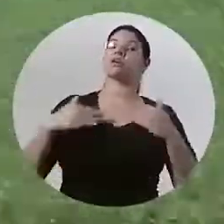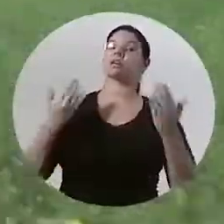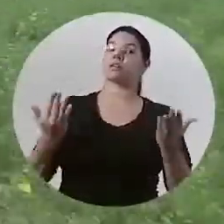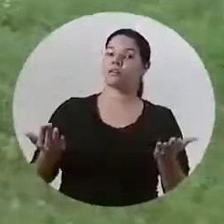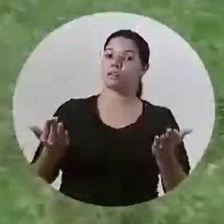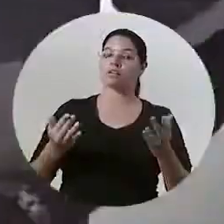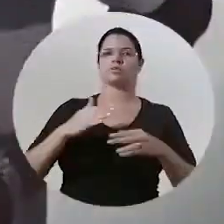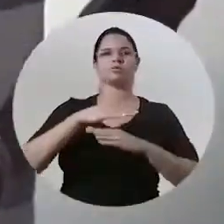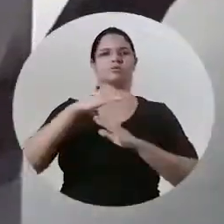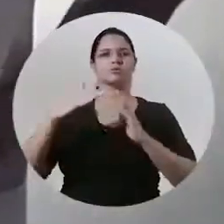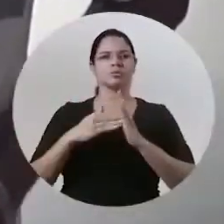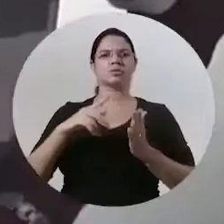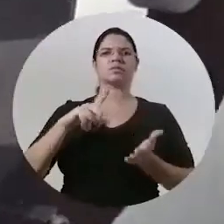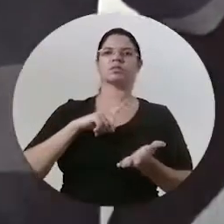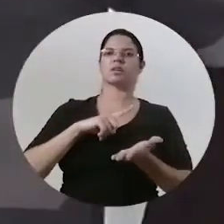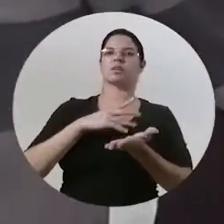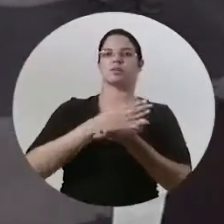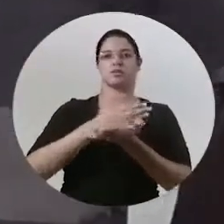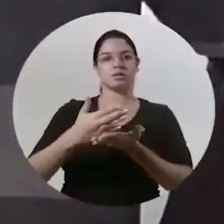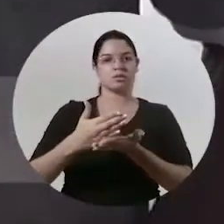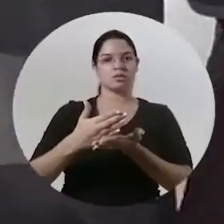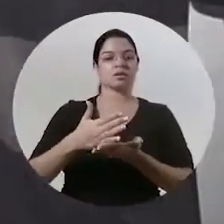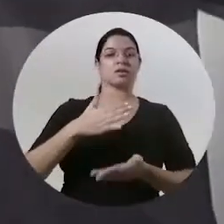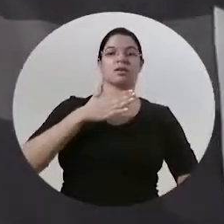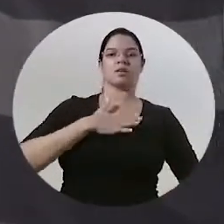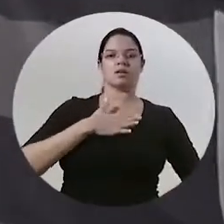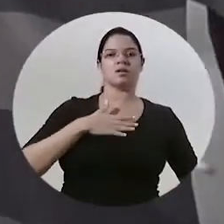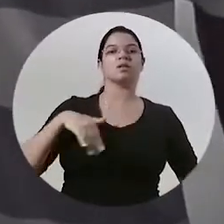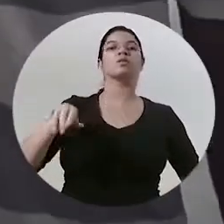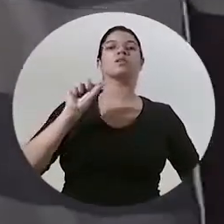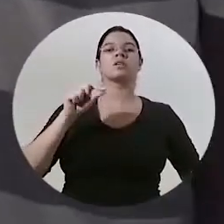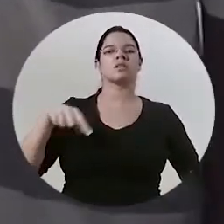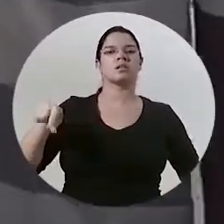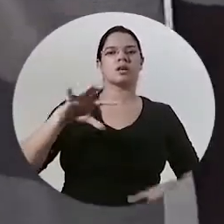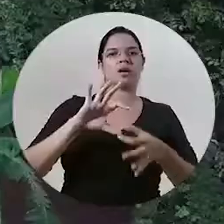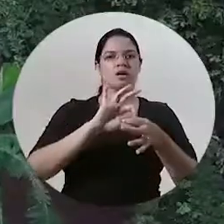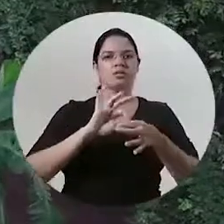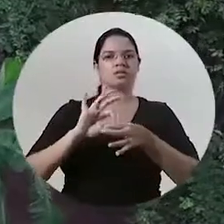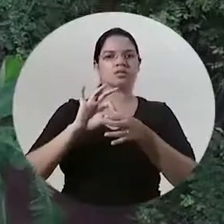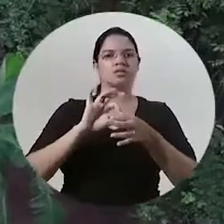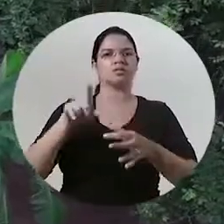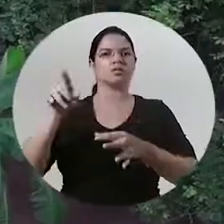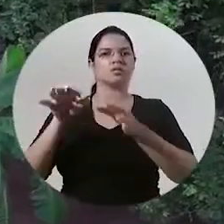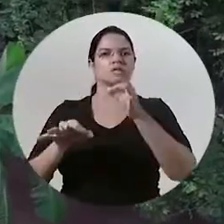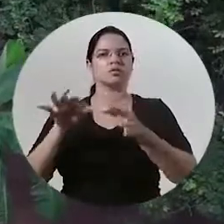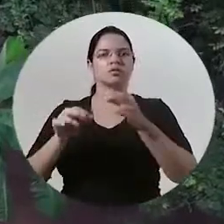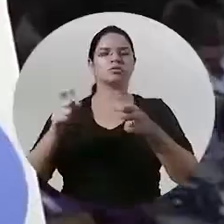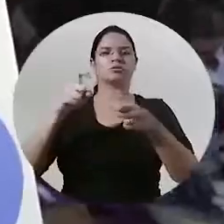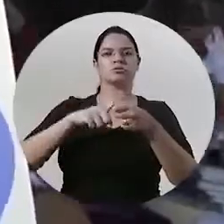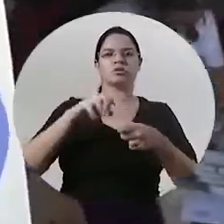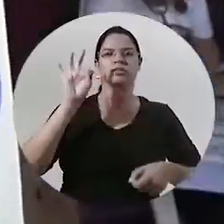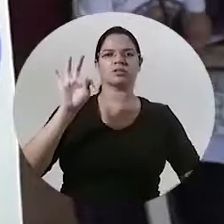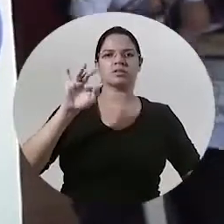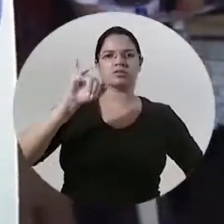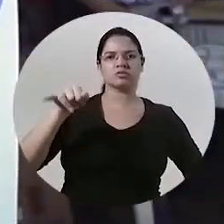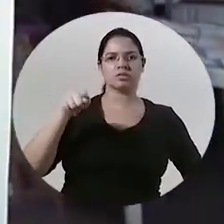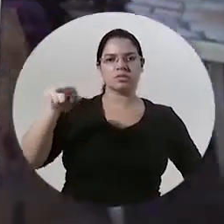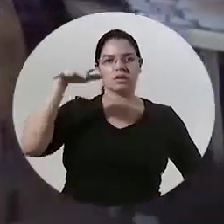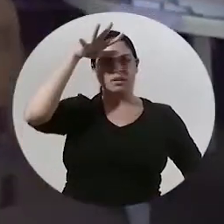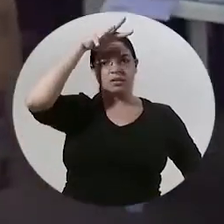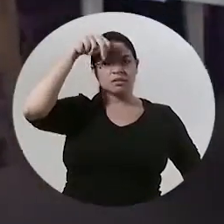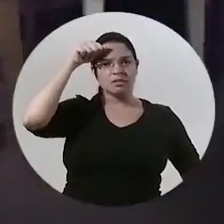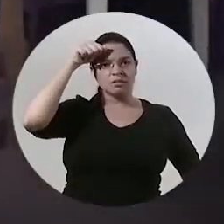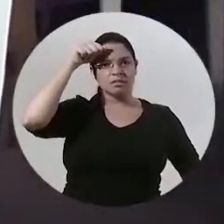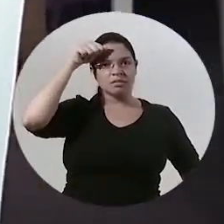tem um começo e no meu caso foi a união da defensoria pública e do tribunal de justiça do estado de mato grosso